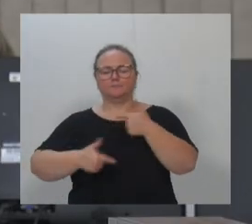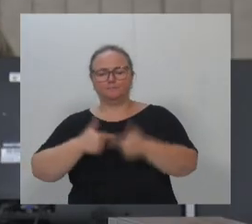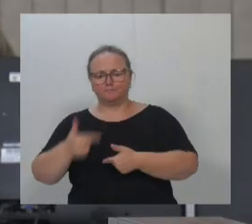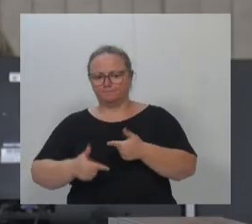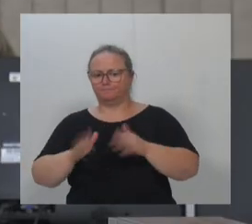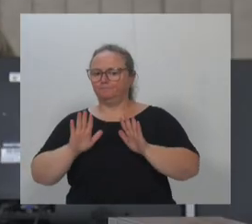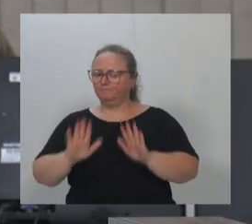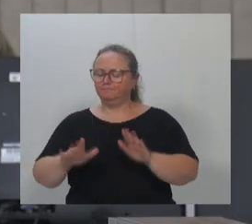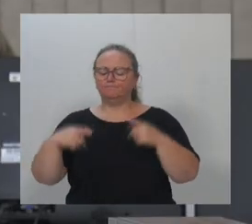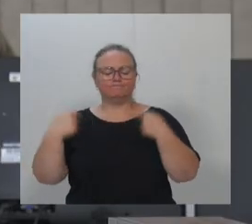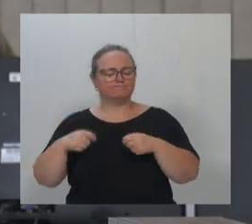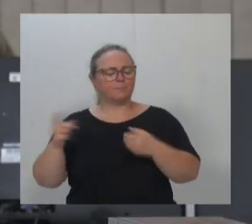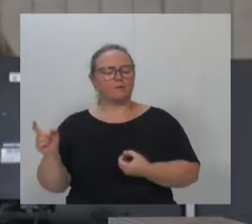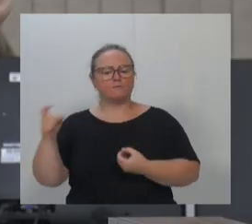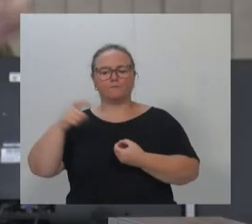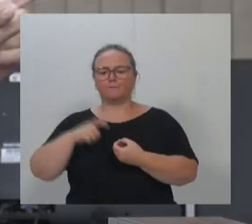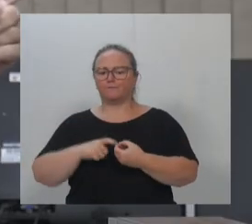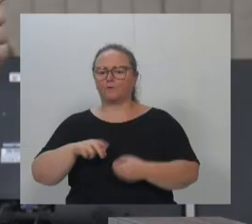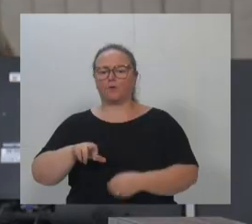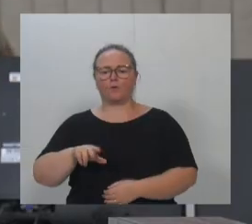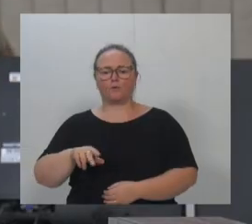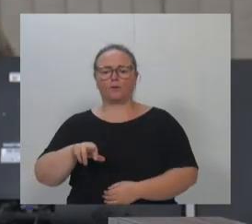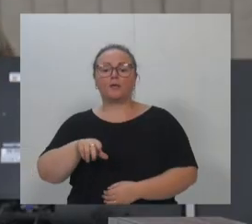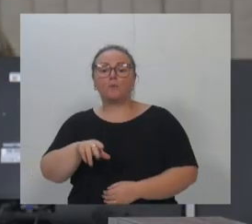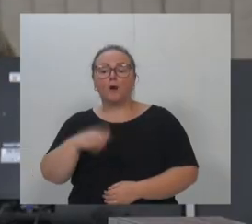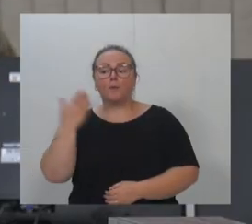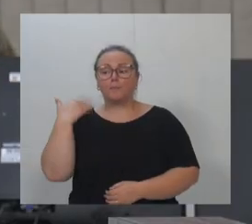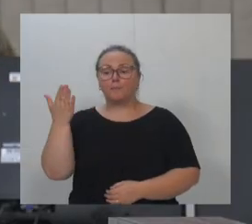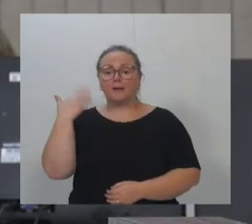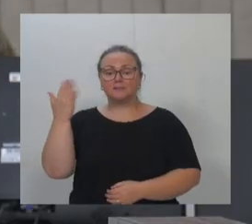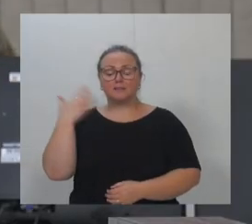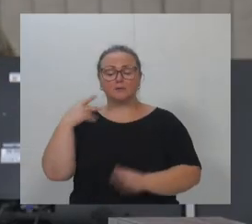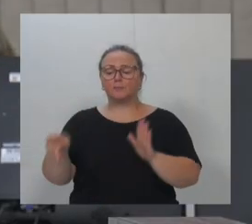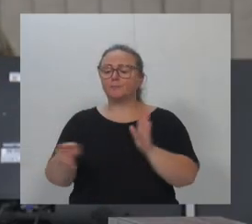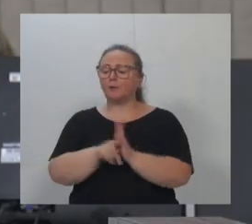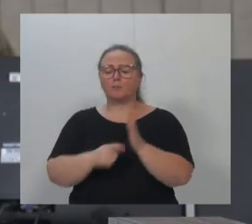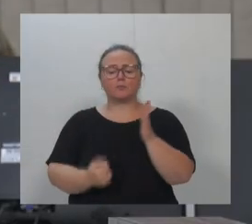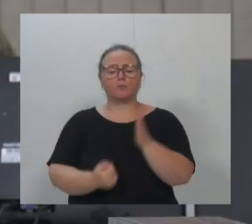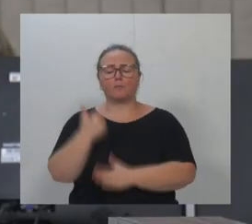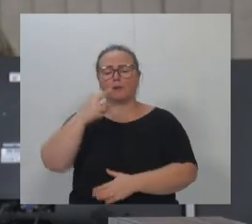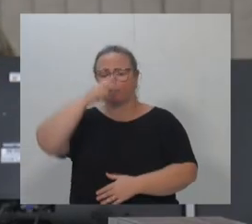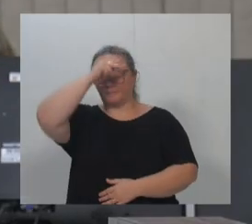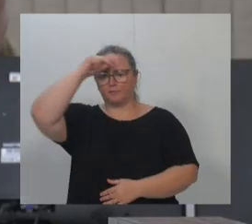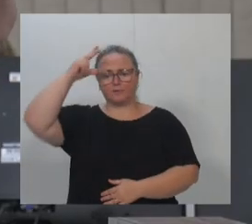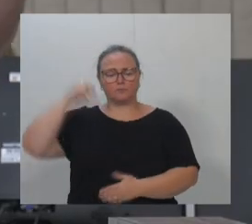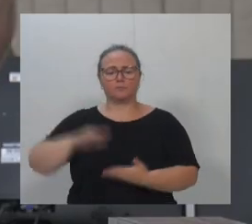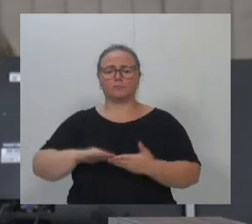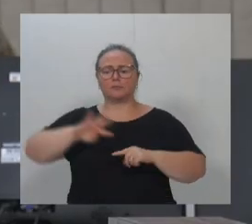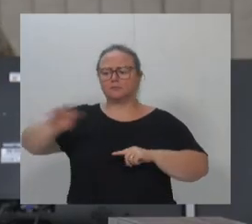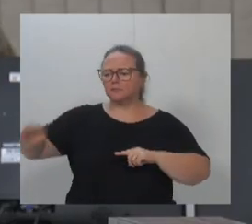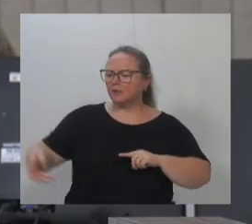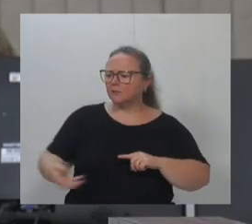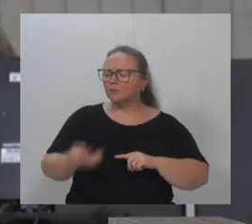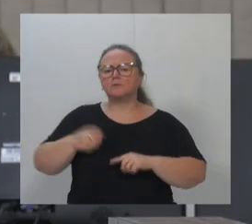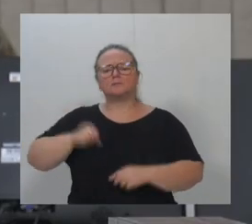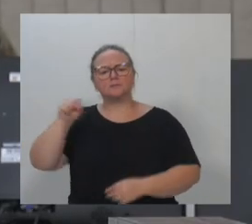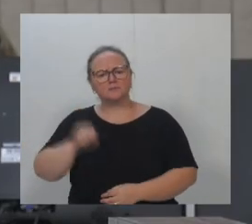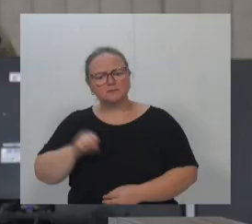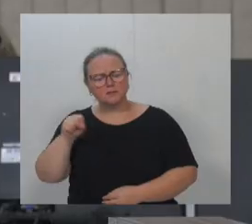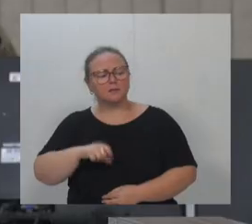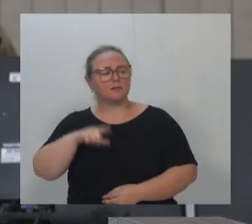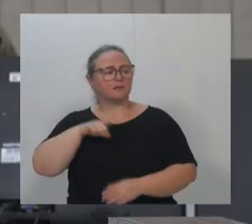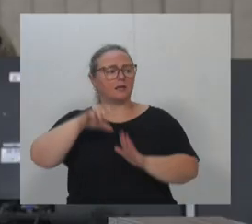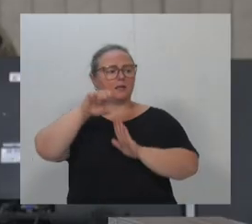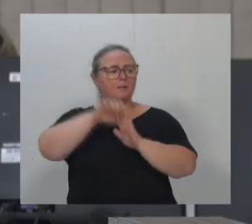que voltar esse método antigo de ter o próprio maquinário, de ter o seu próprio trator, todas as regiões, nós temos um monte de emendas